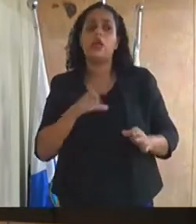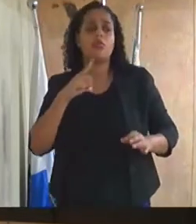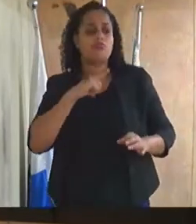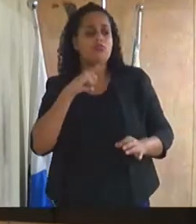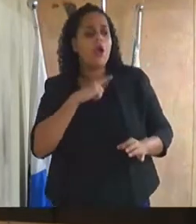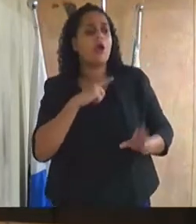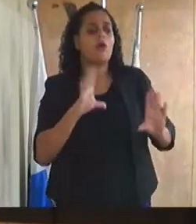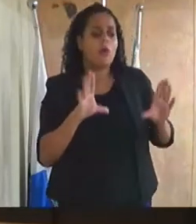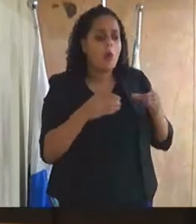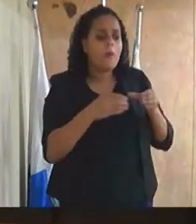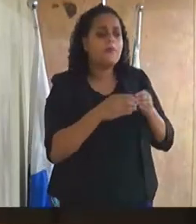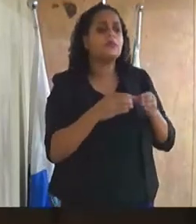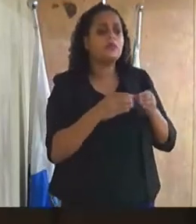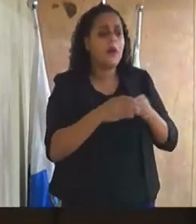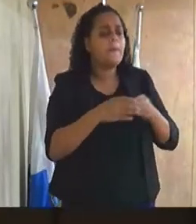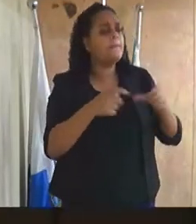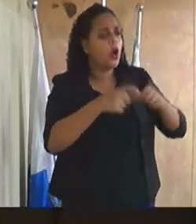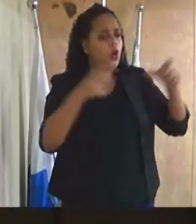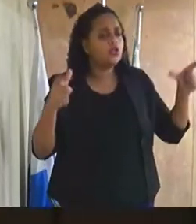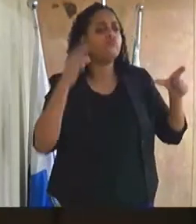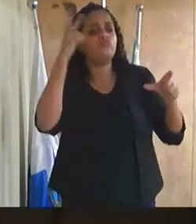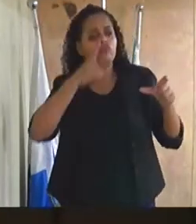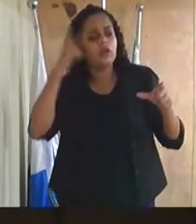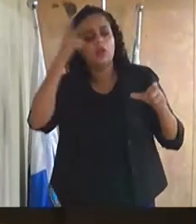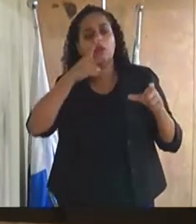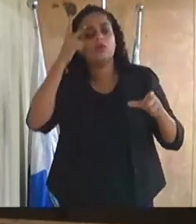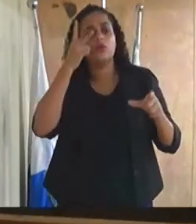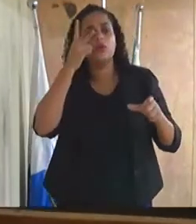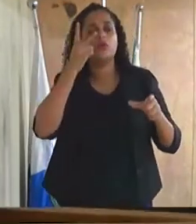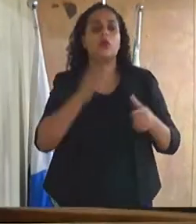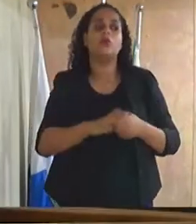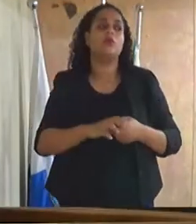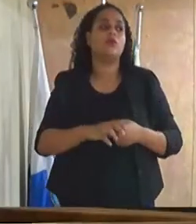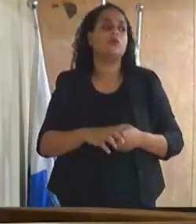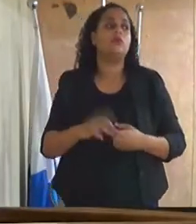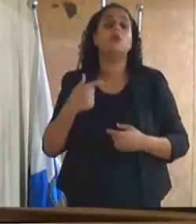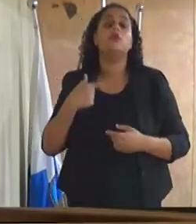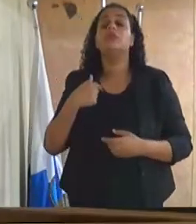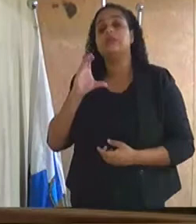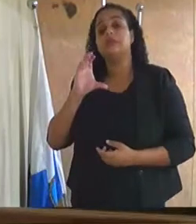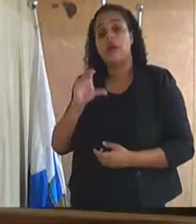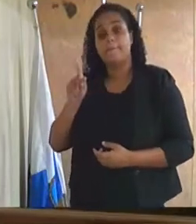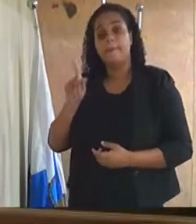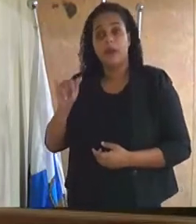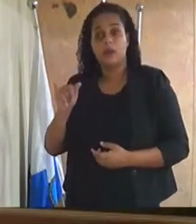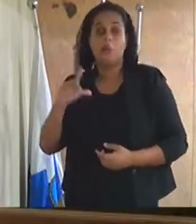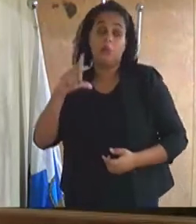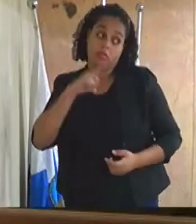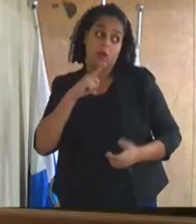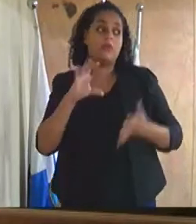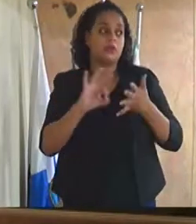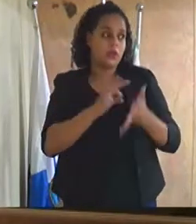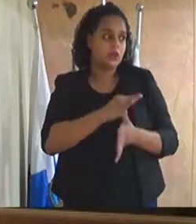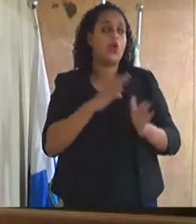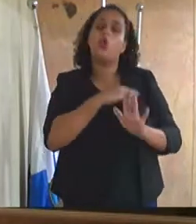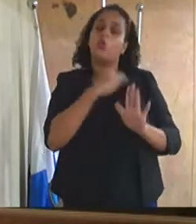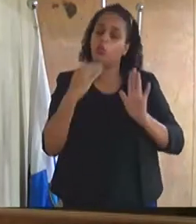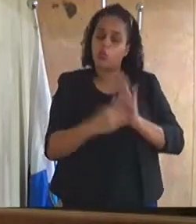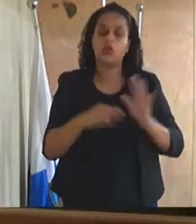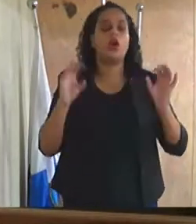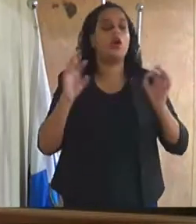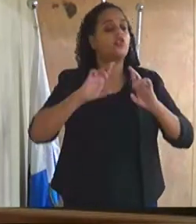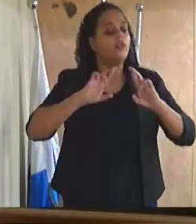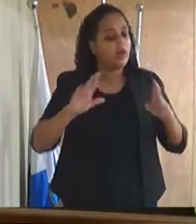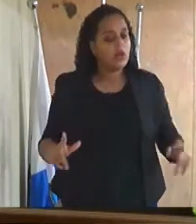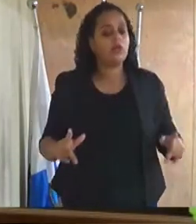tirada pela maioria dos vereadores, não há motivo de ter a CPI. Mas tem a assinatura, tá, vereadora? Que tudo que for para transferência para essa cidade,